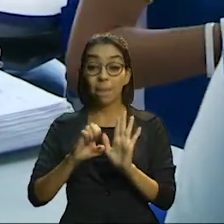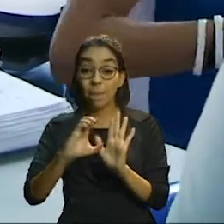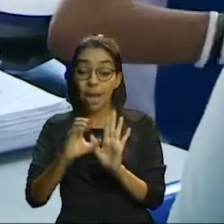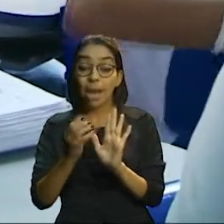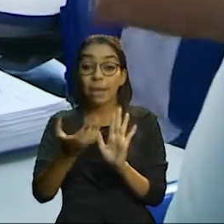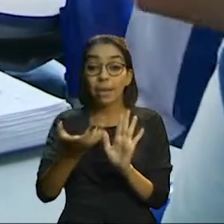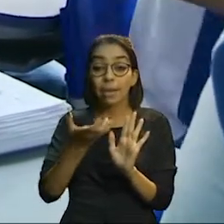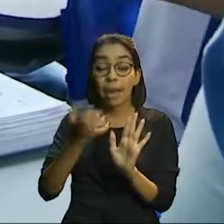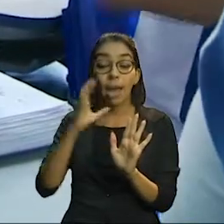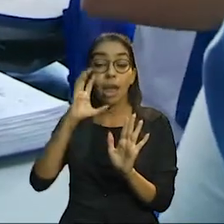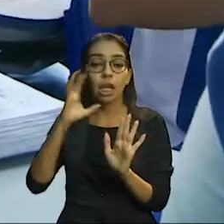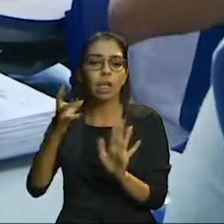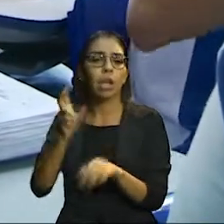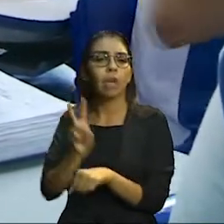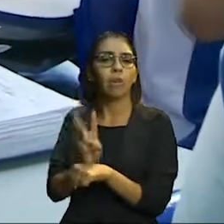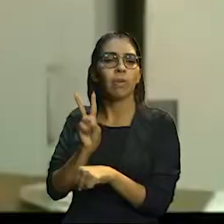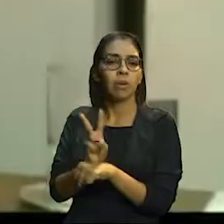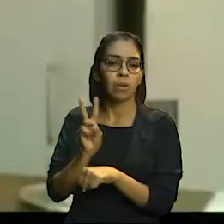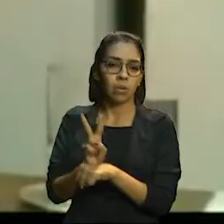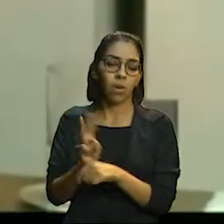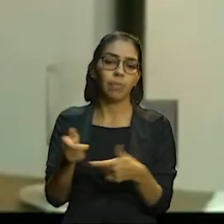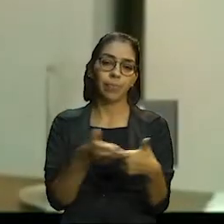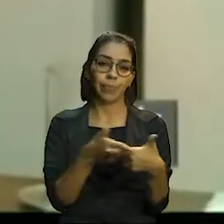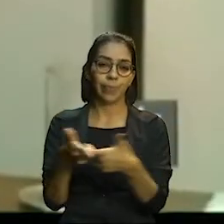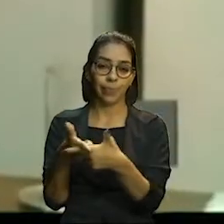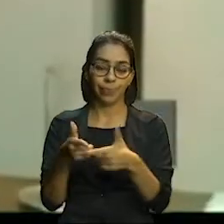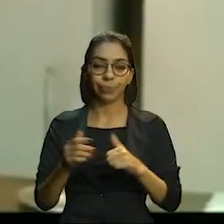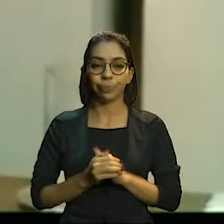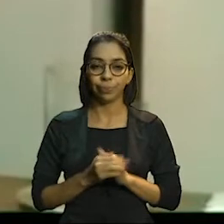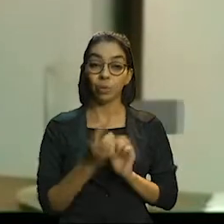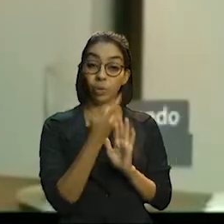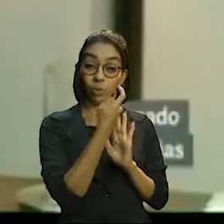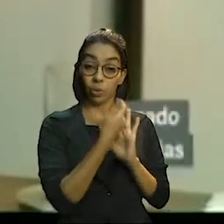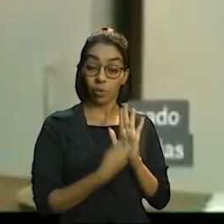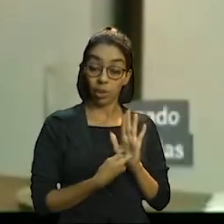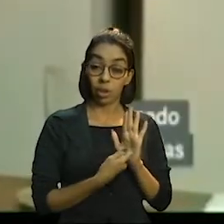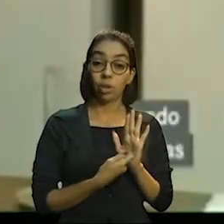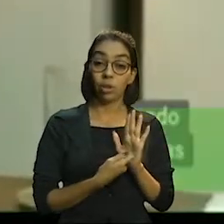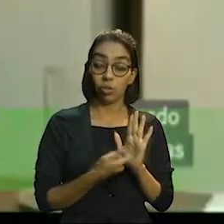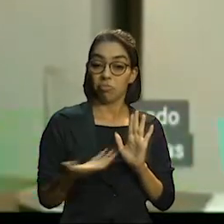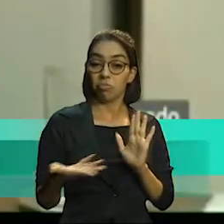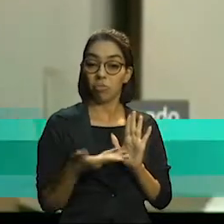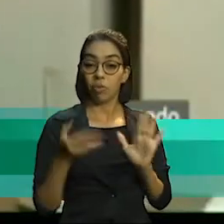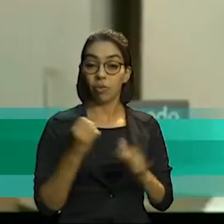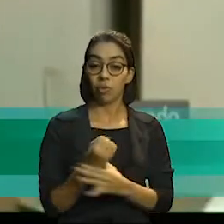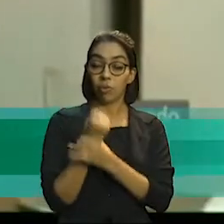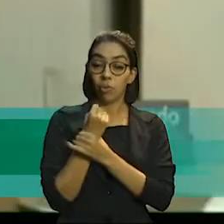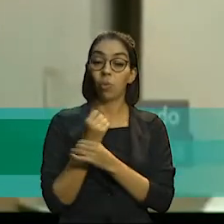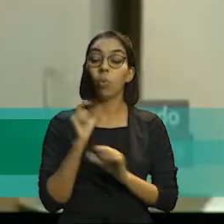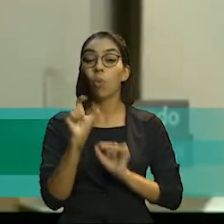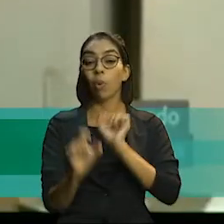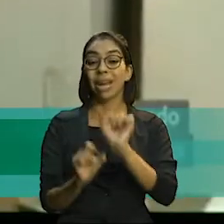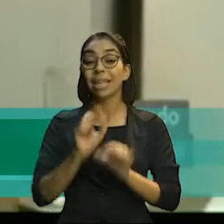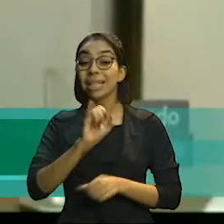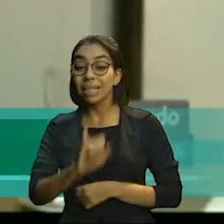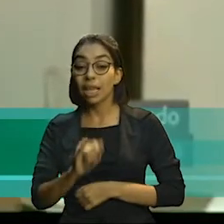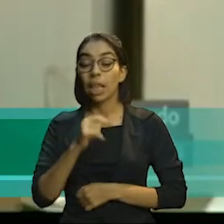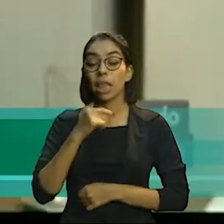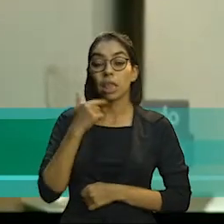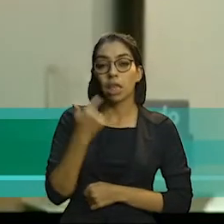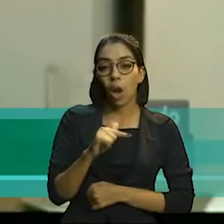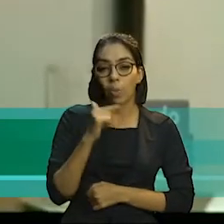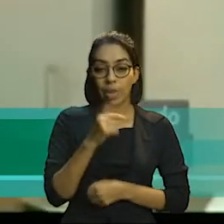temporariamente estes problemas. O texto que estou propondo assegura que os recursos que não foram utilizados em